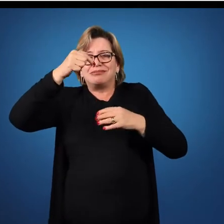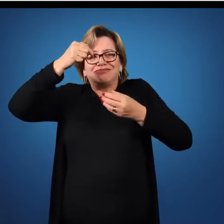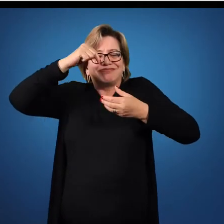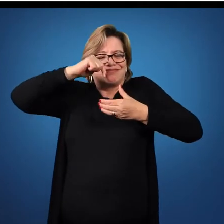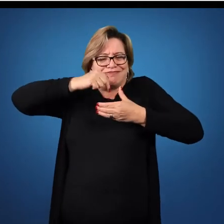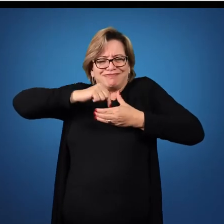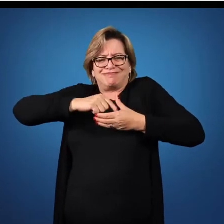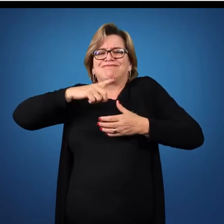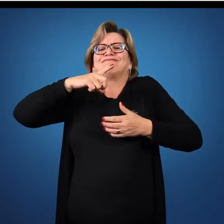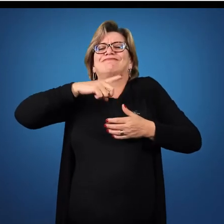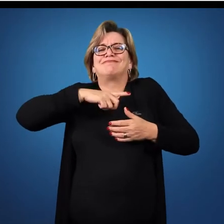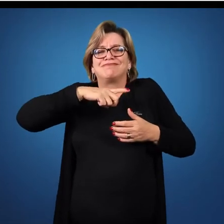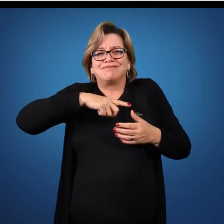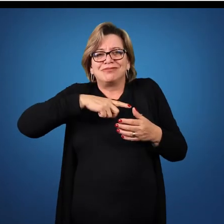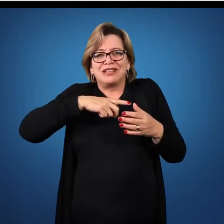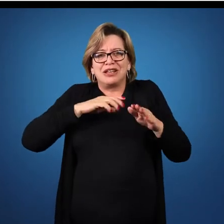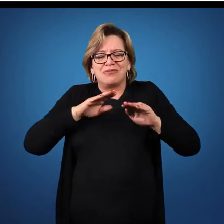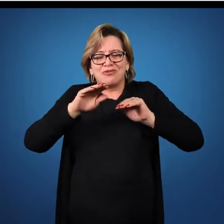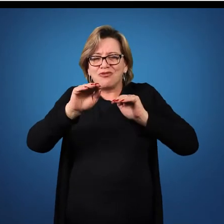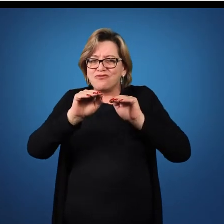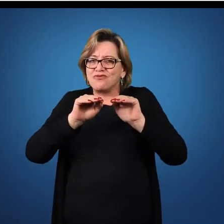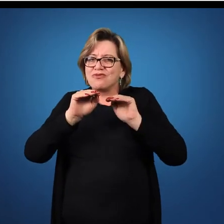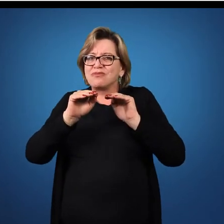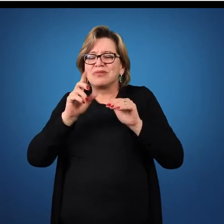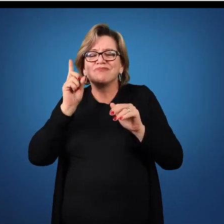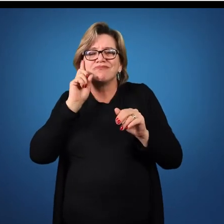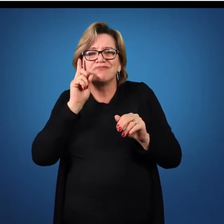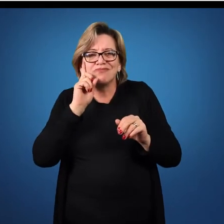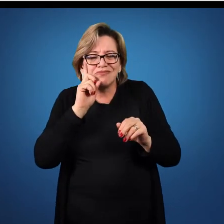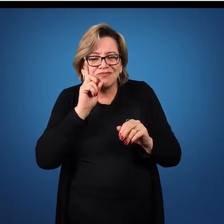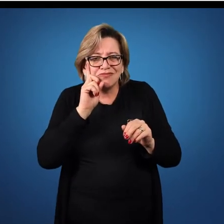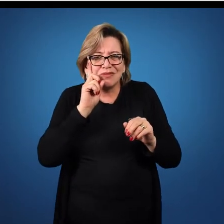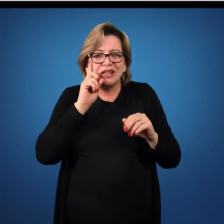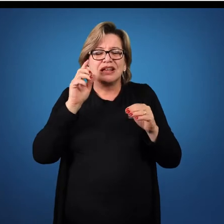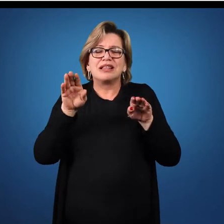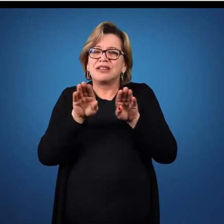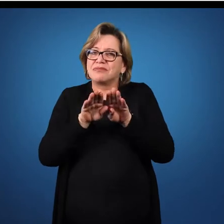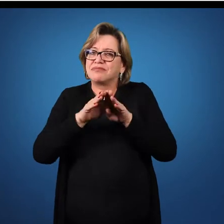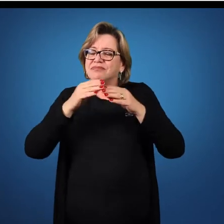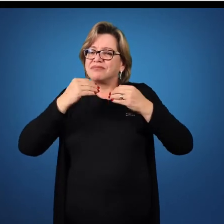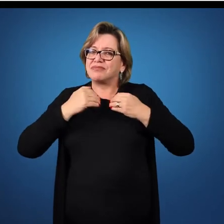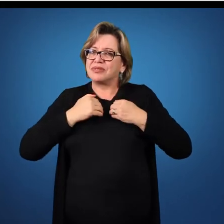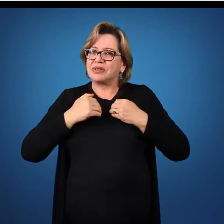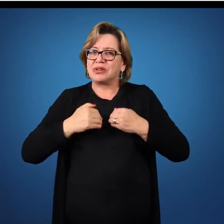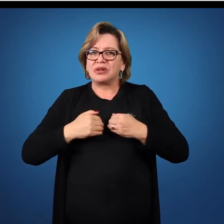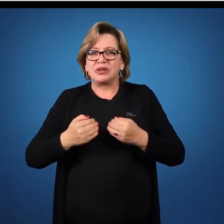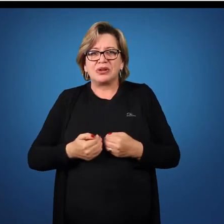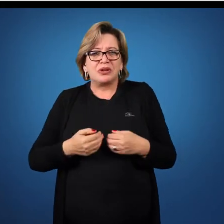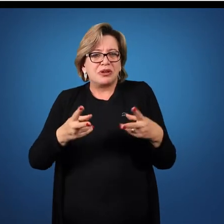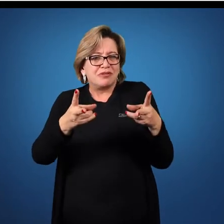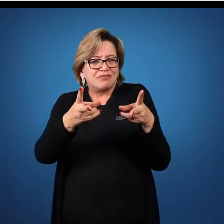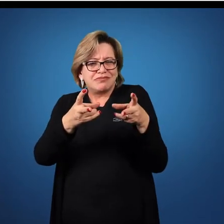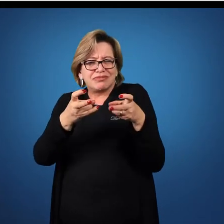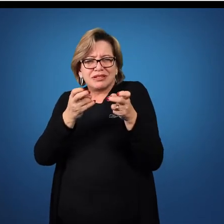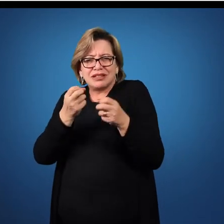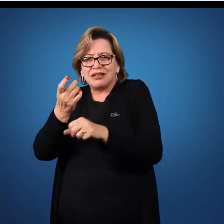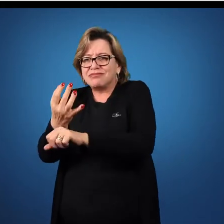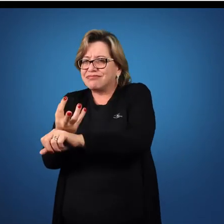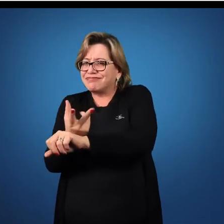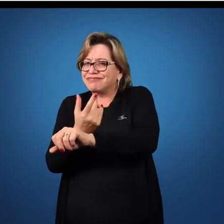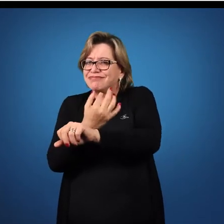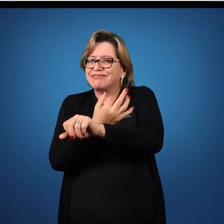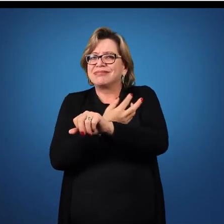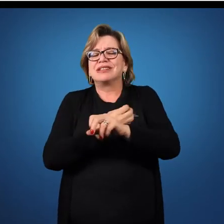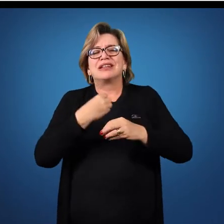muito além dos movimentos cotidianos. Que o seu corpo, ele percebe cada emoção.